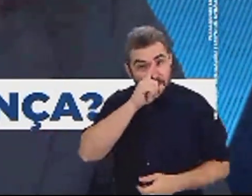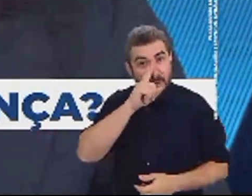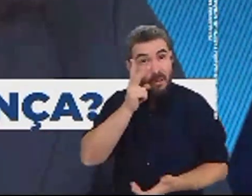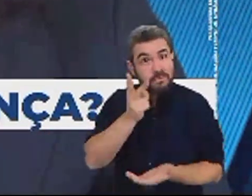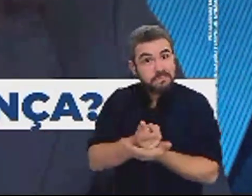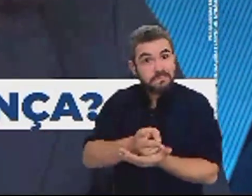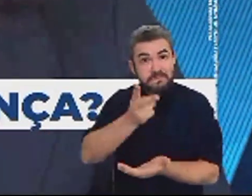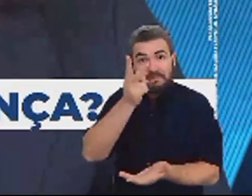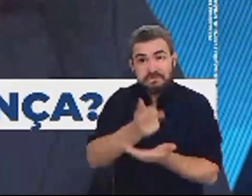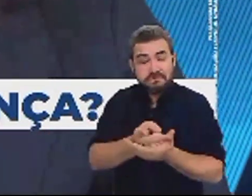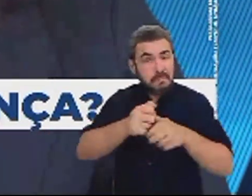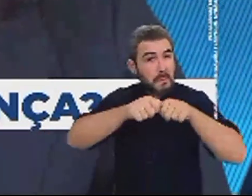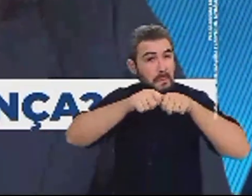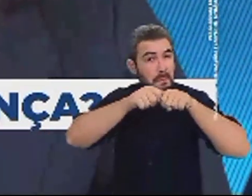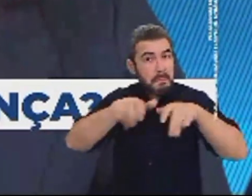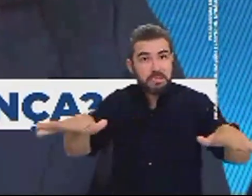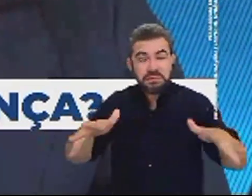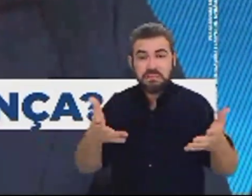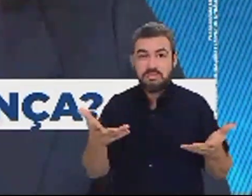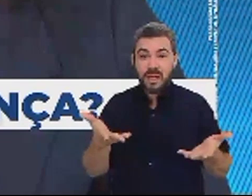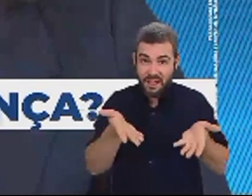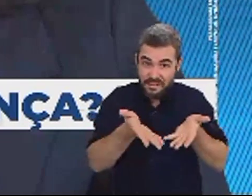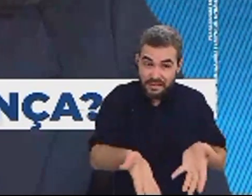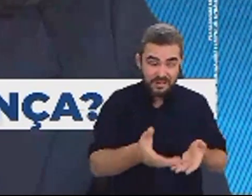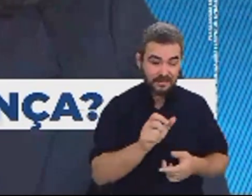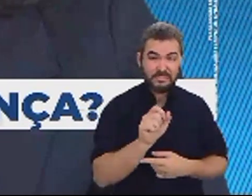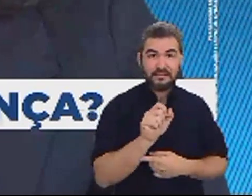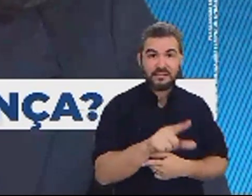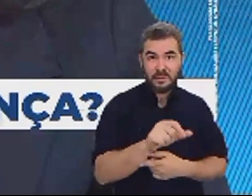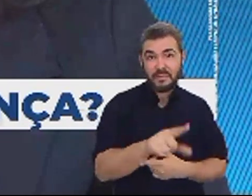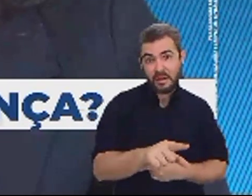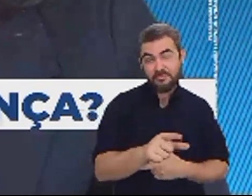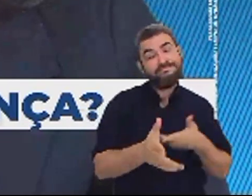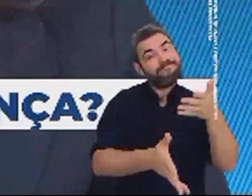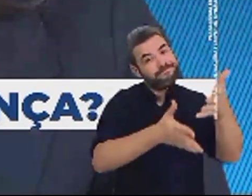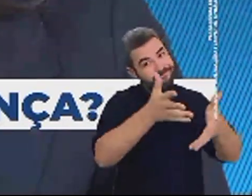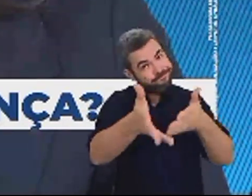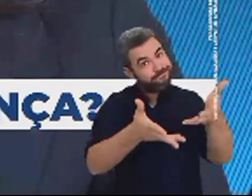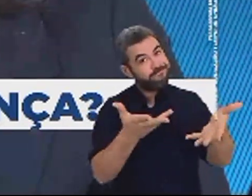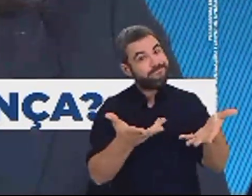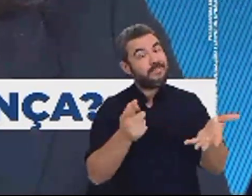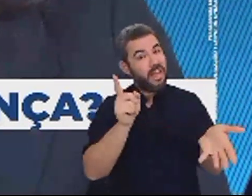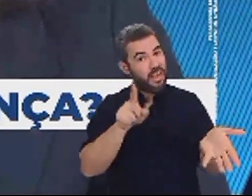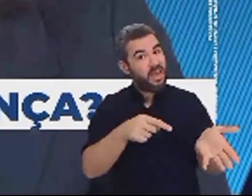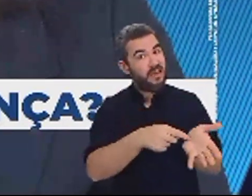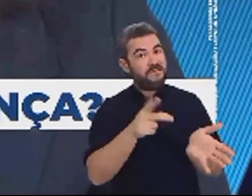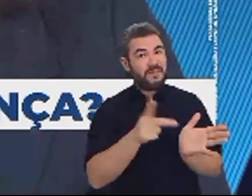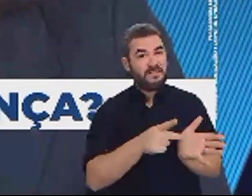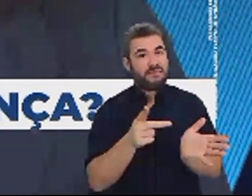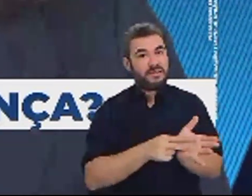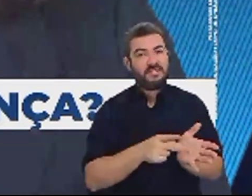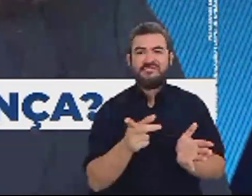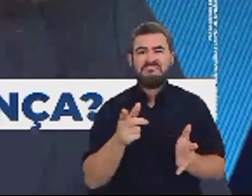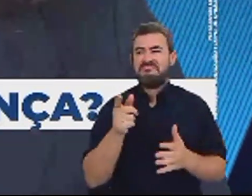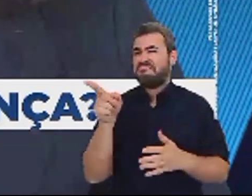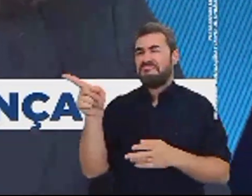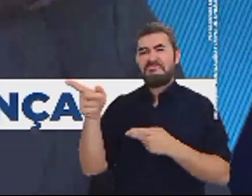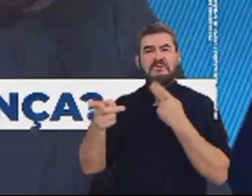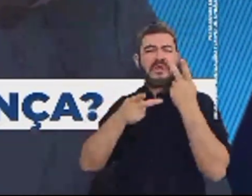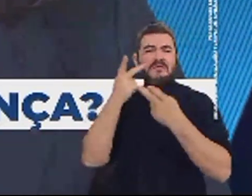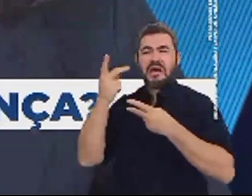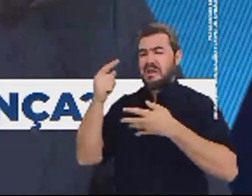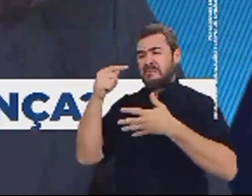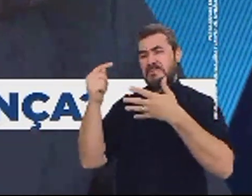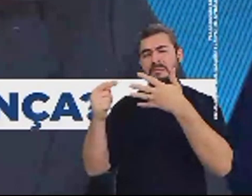e deu nisso o crime e o terror acabou se estalando em Sobral isso é verdade o resto é